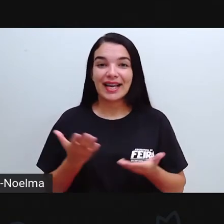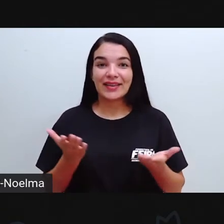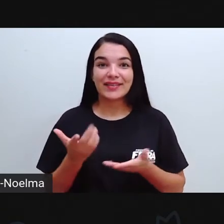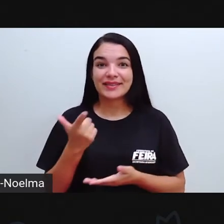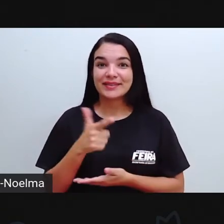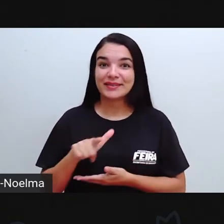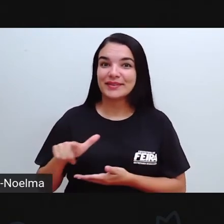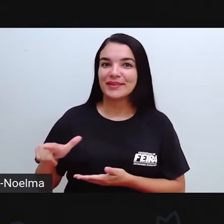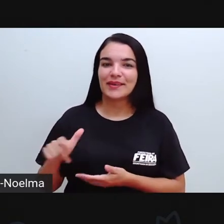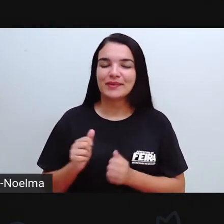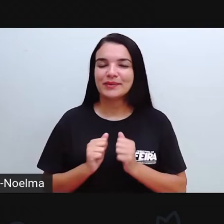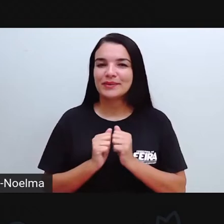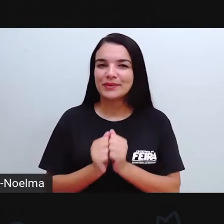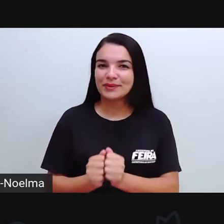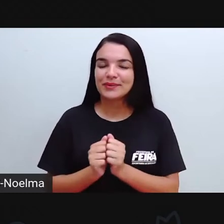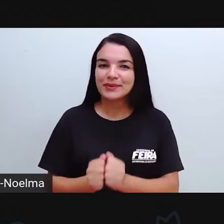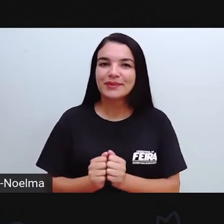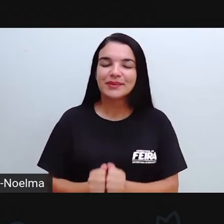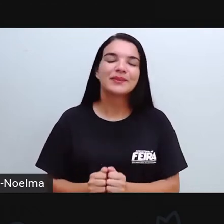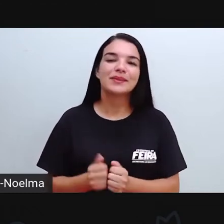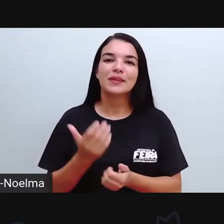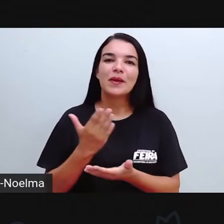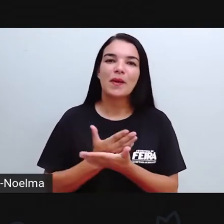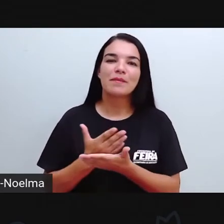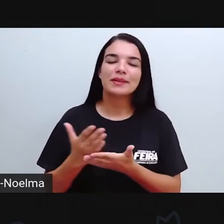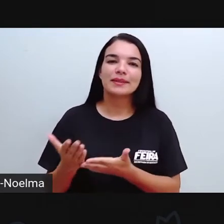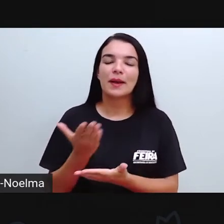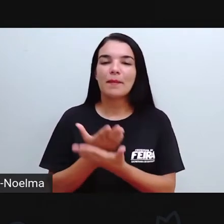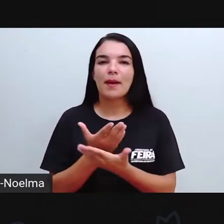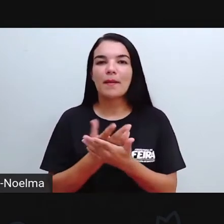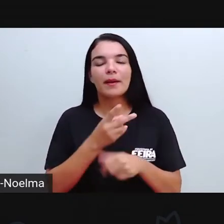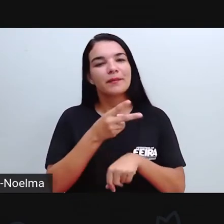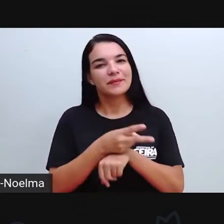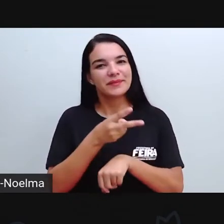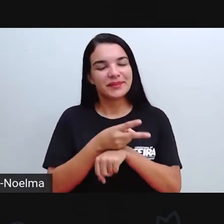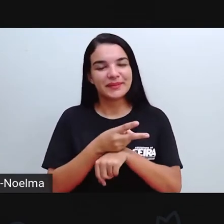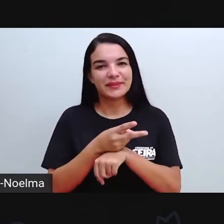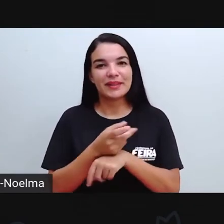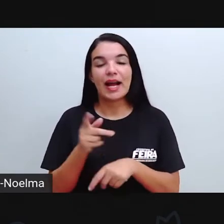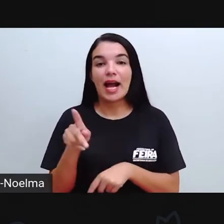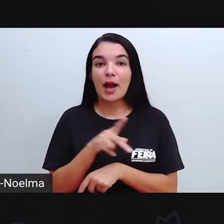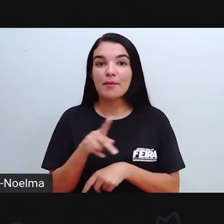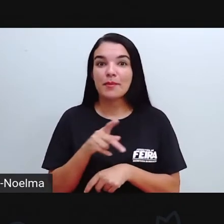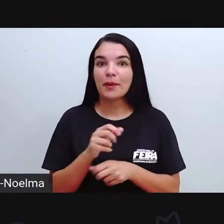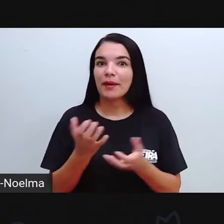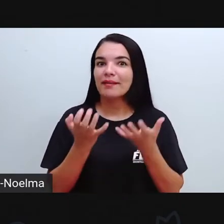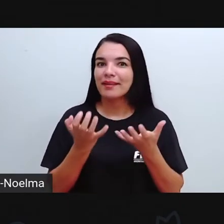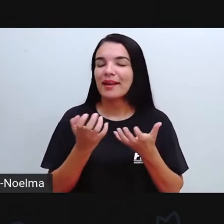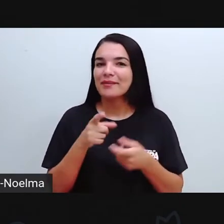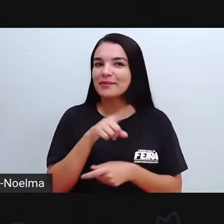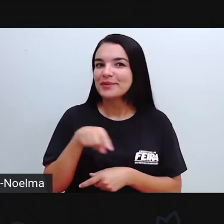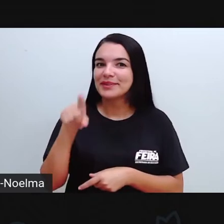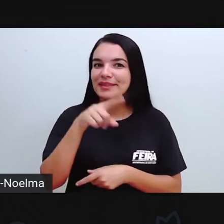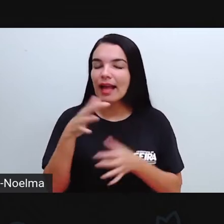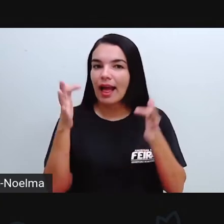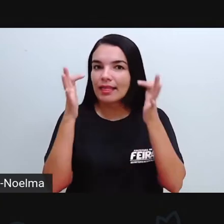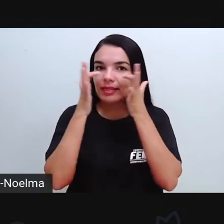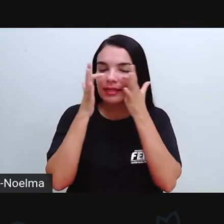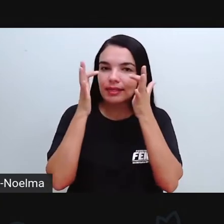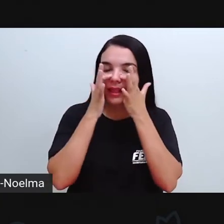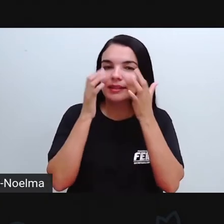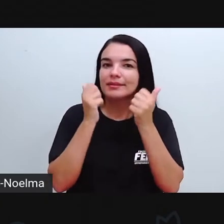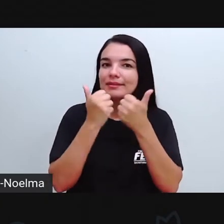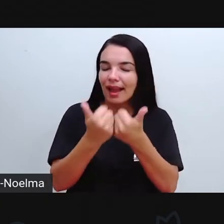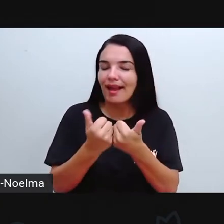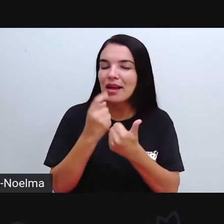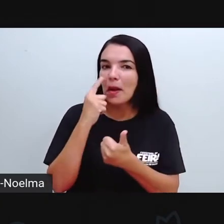aqui, não é? Prontos para começarmos mais uma videoaula. A PRO espera que vocês estejam aí atentos, não é?